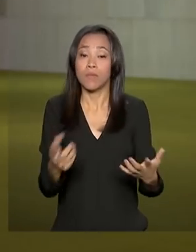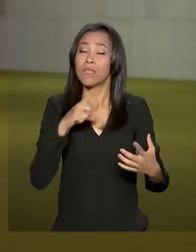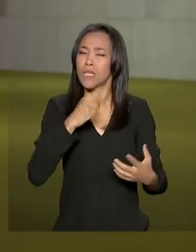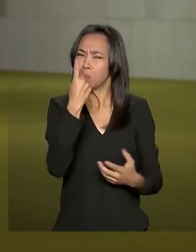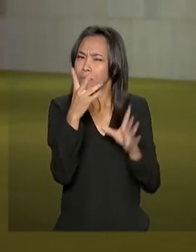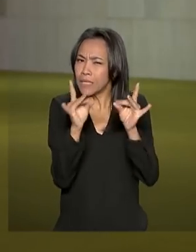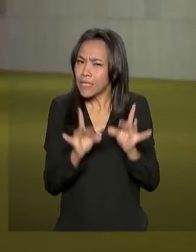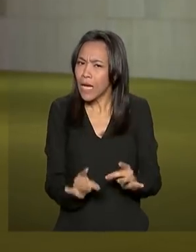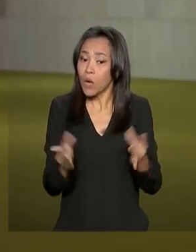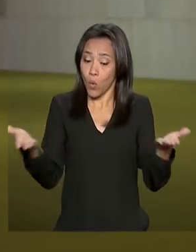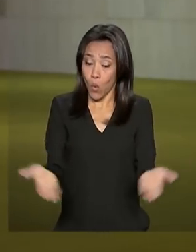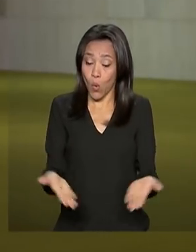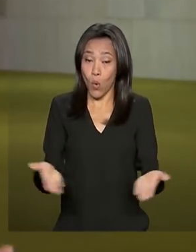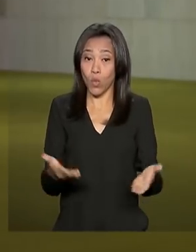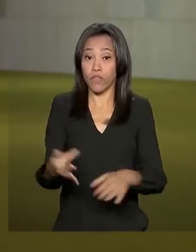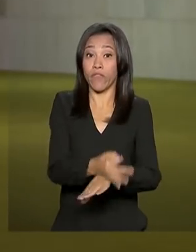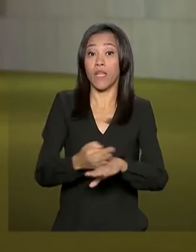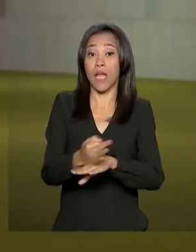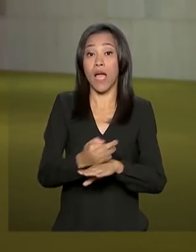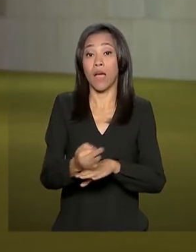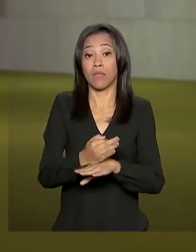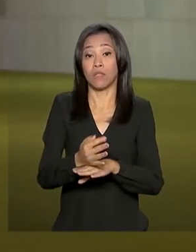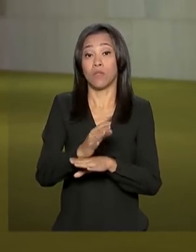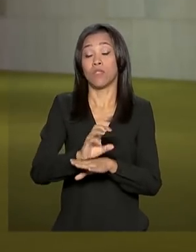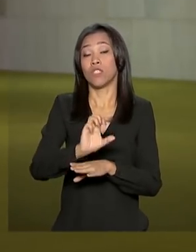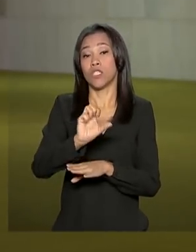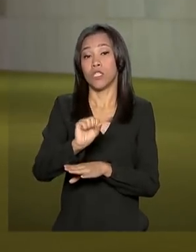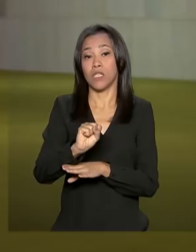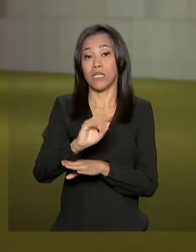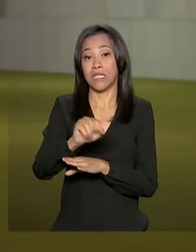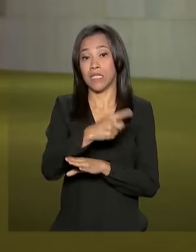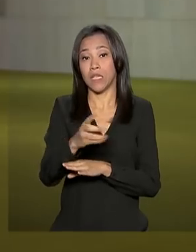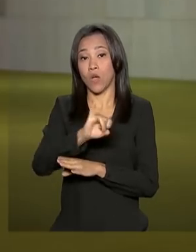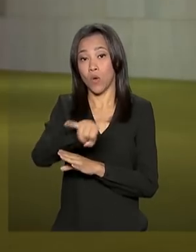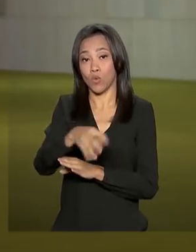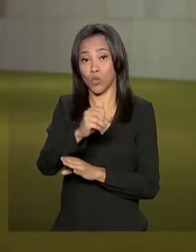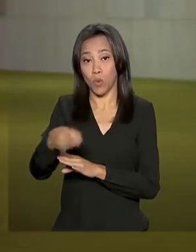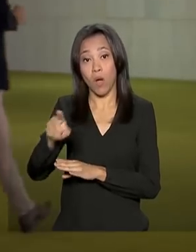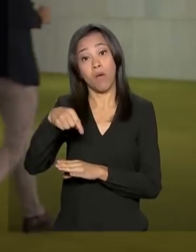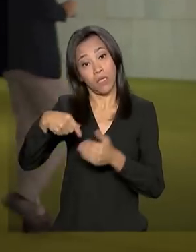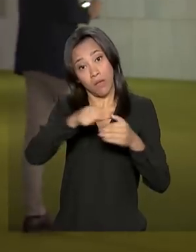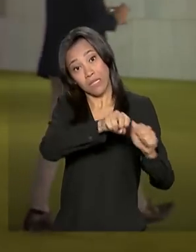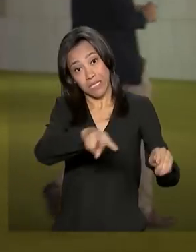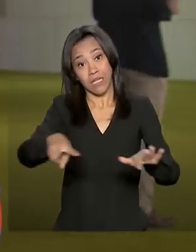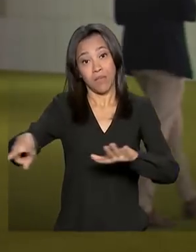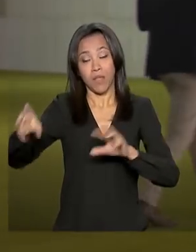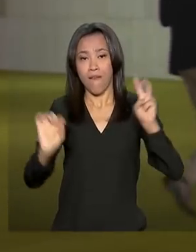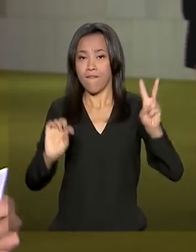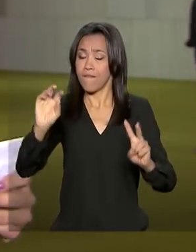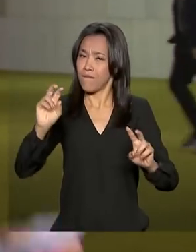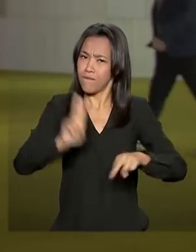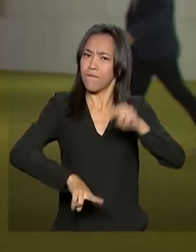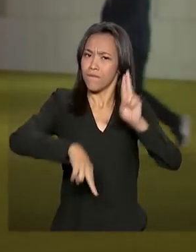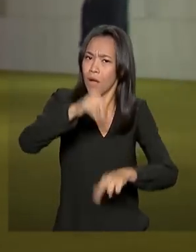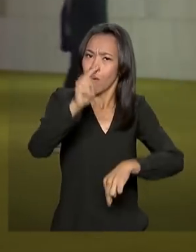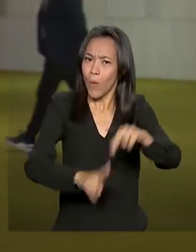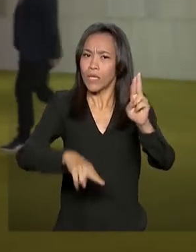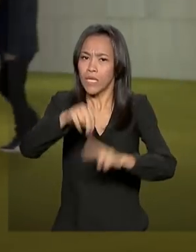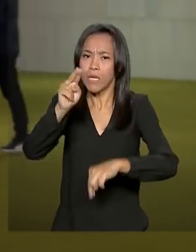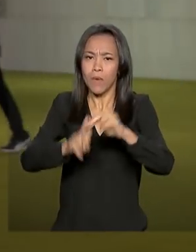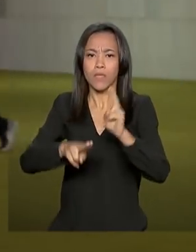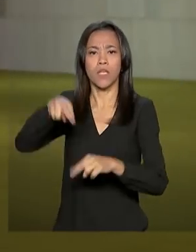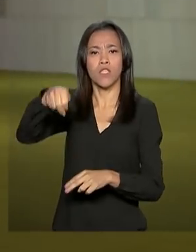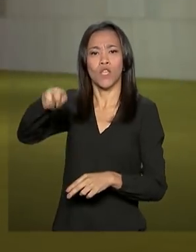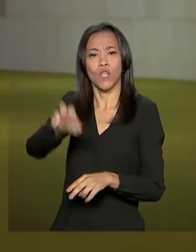hoje é feriado de São João, a semana é de festas pelo Nordeste e tradicionalmente os parlamentares costumam ficar nos estados,